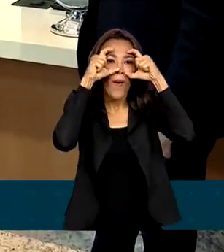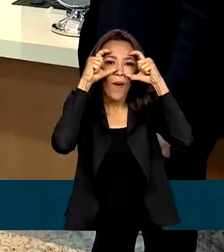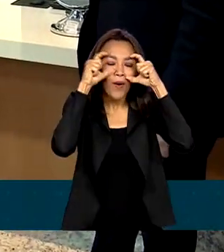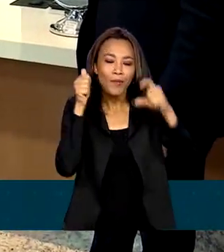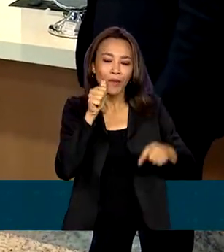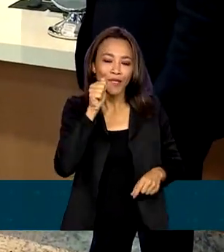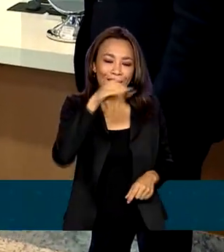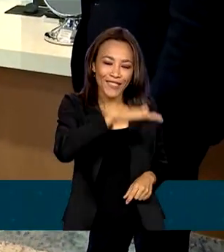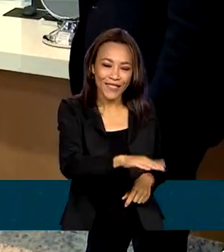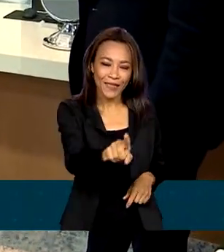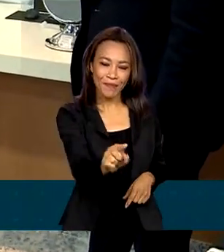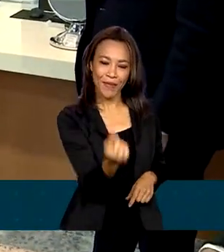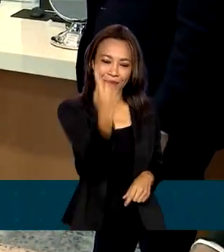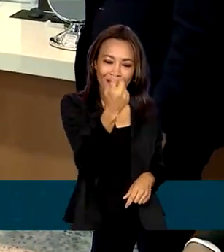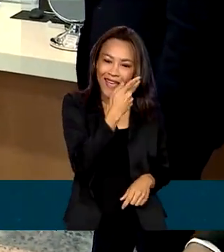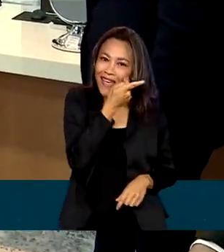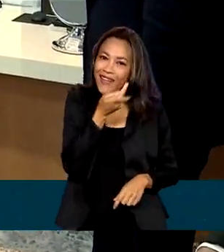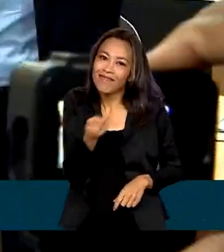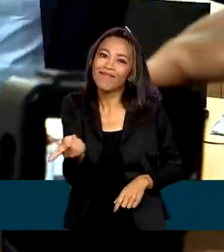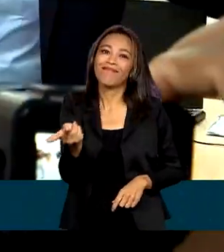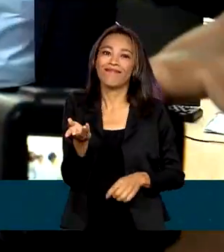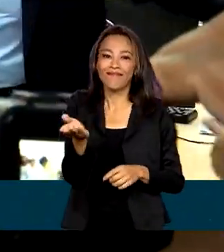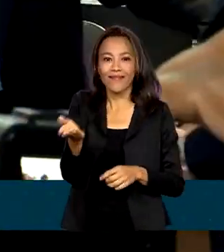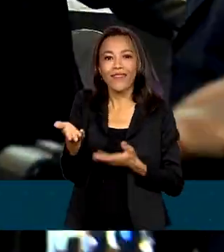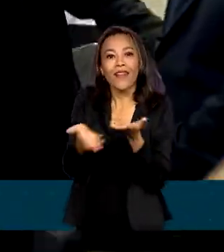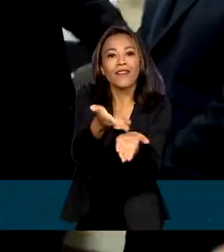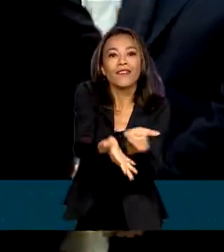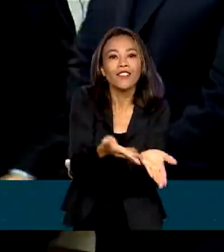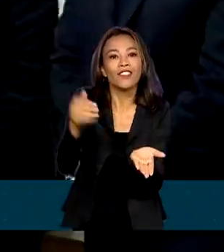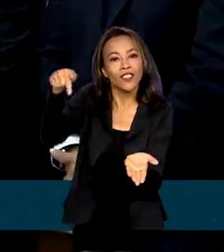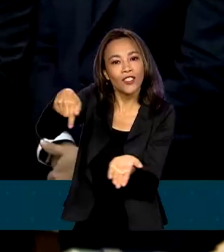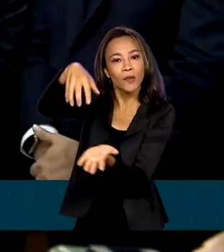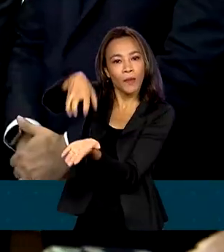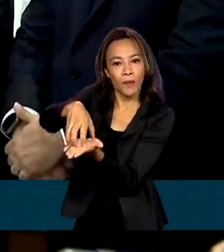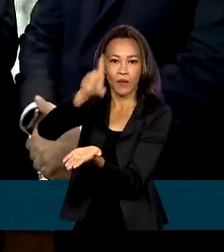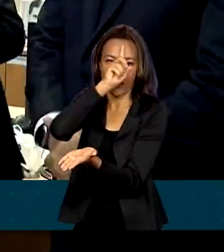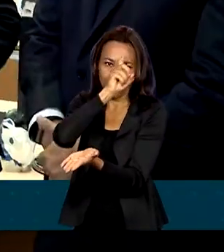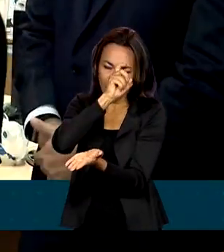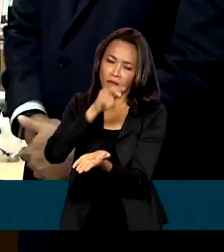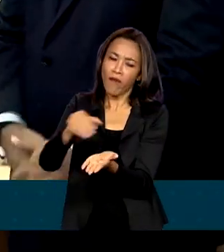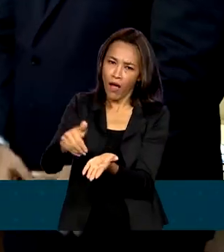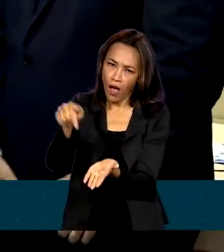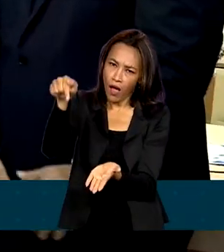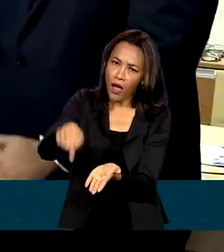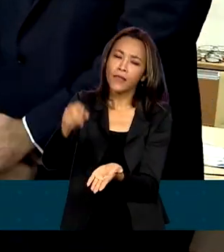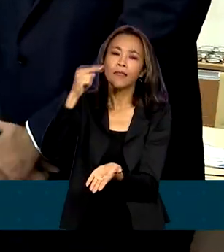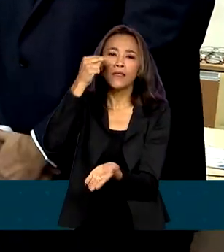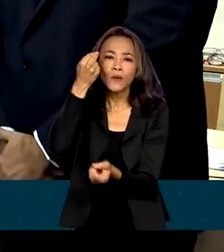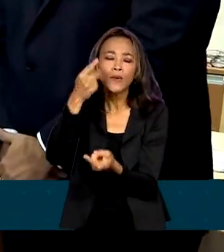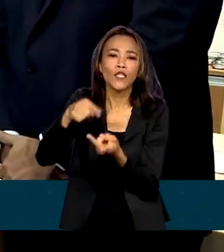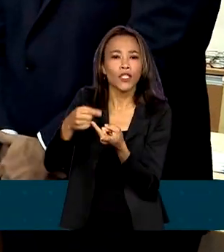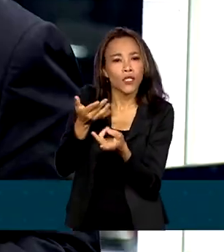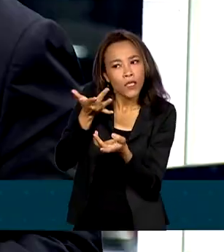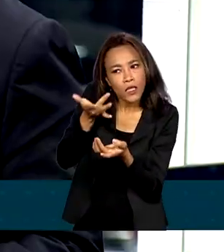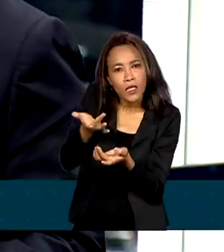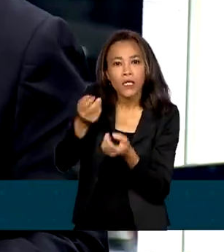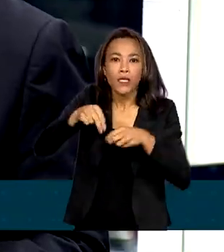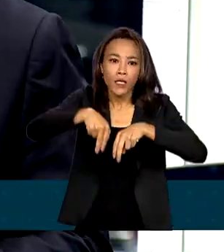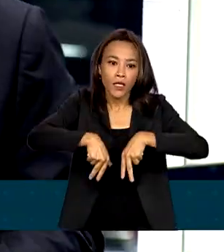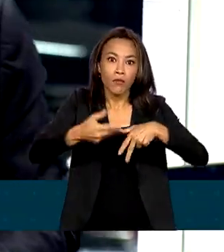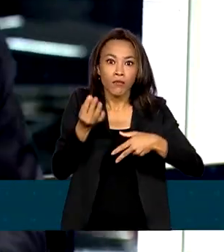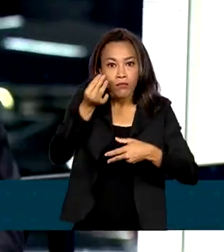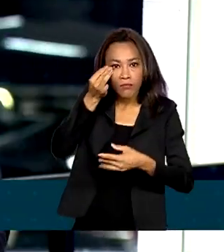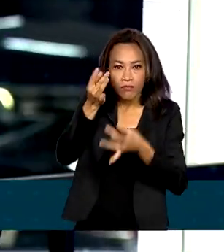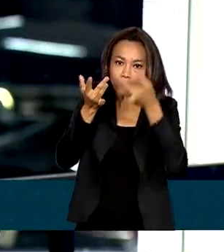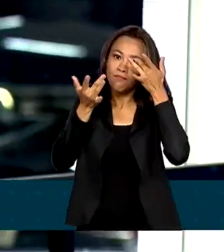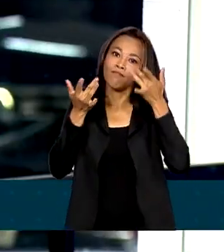a primeira paciente do centro oftalmológico. A unidade de saúde vai realizar cirurgias e transplantes de córnea. Aqui nas